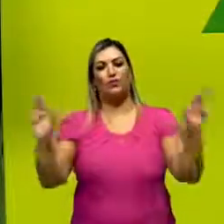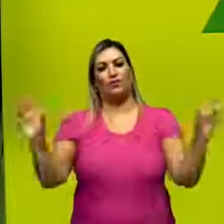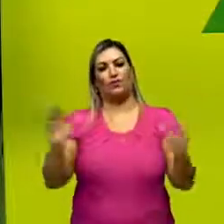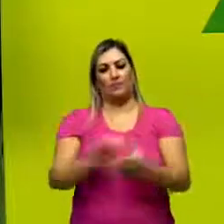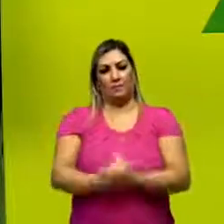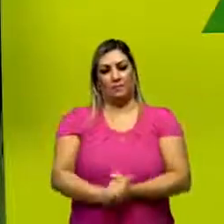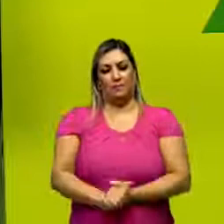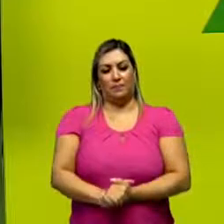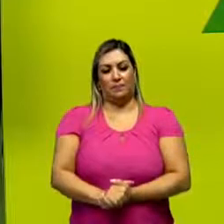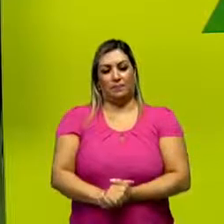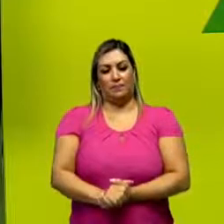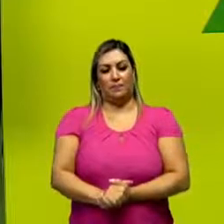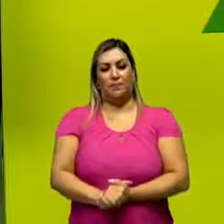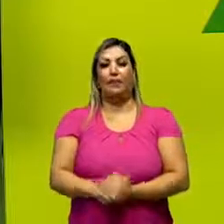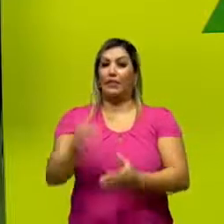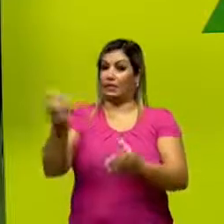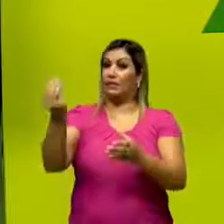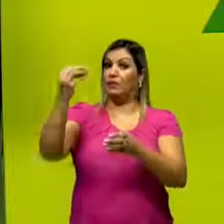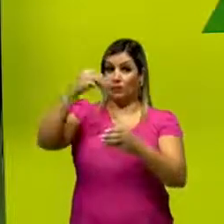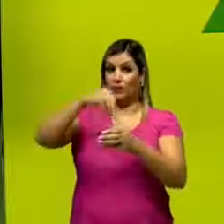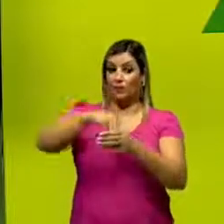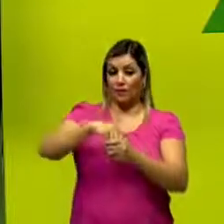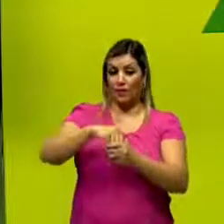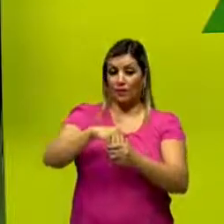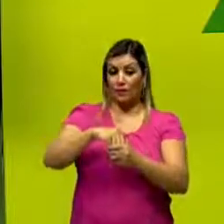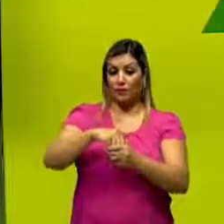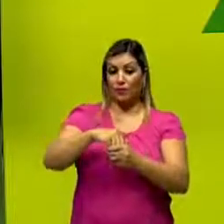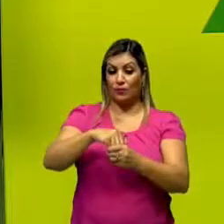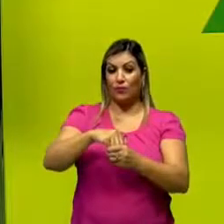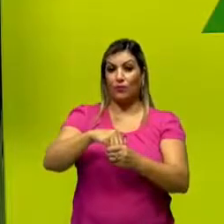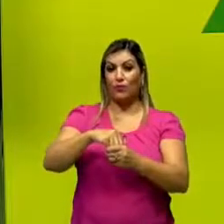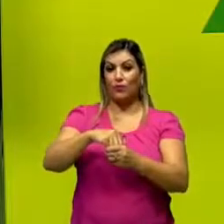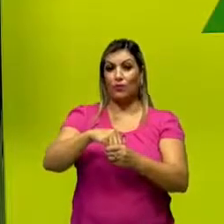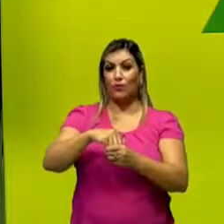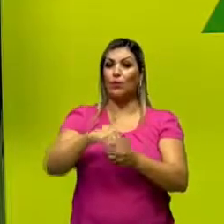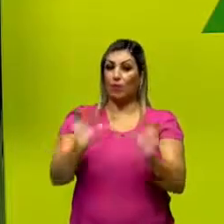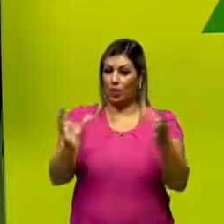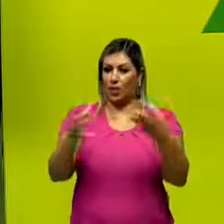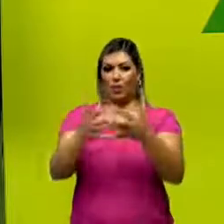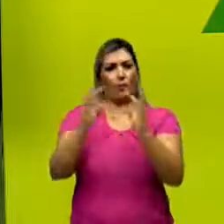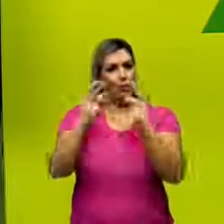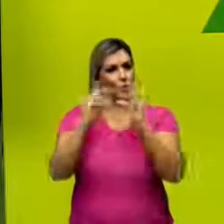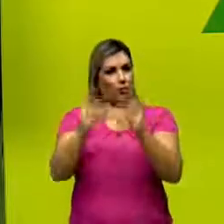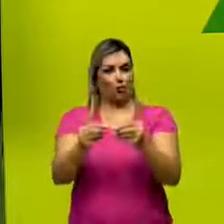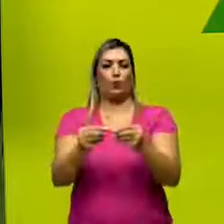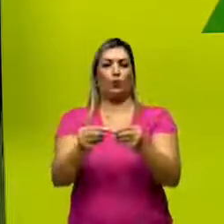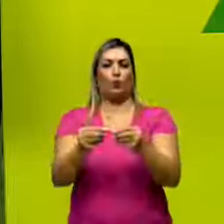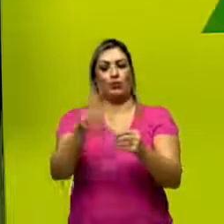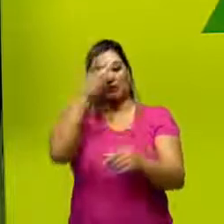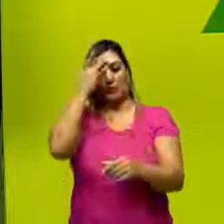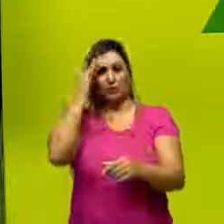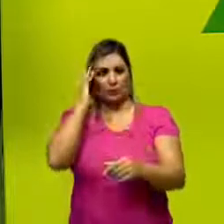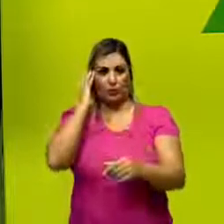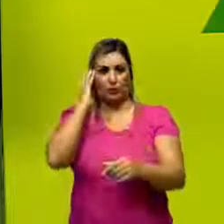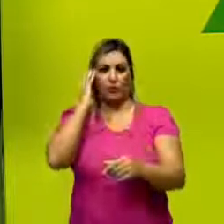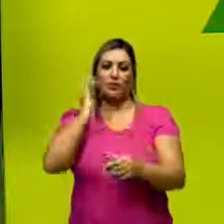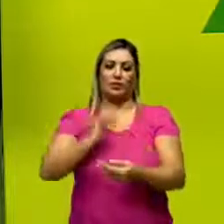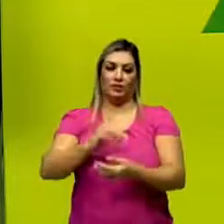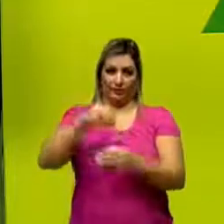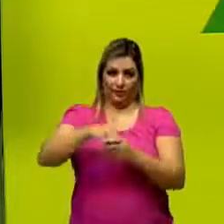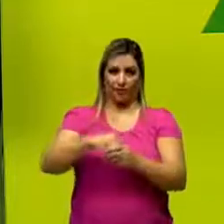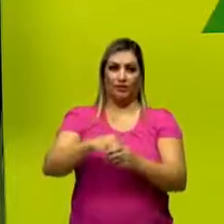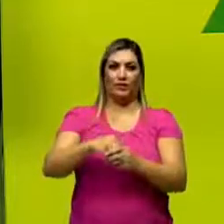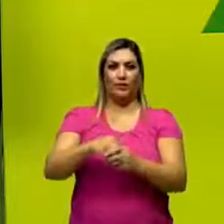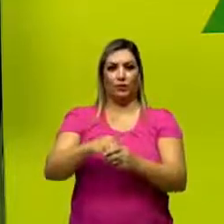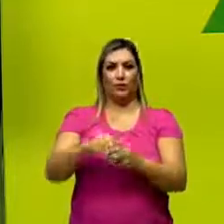sociais que constituem, né? Que englobam todas essas pessoas, esses indivíduos